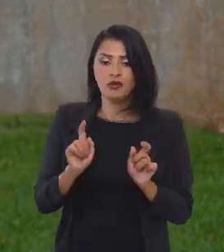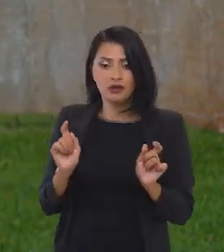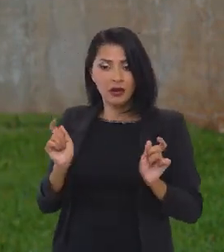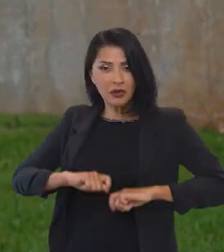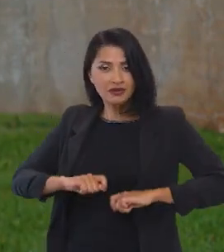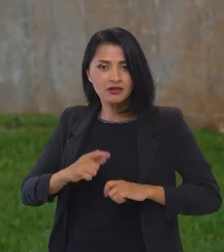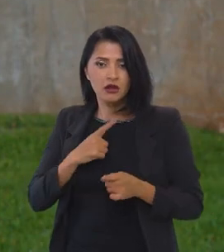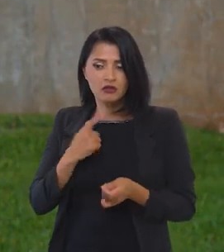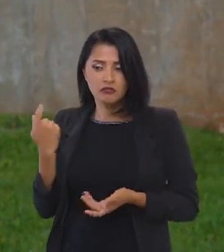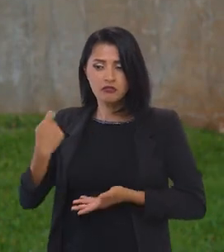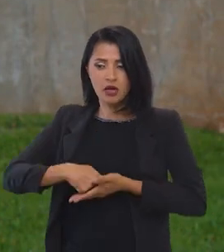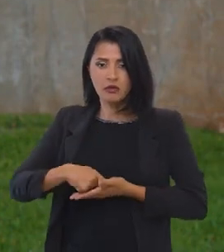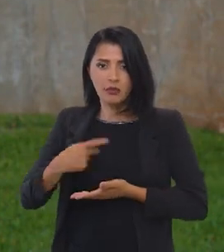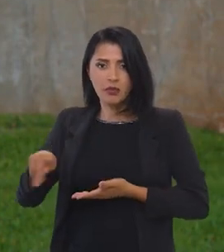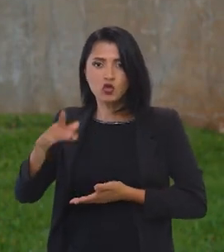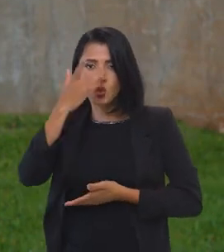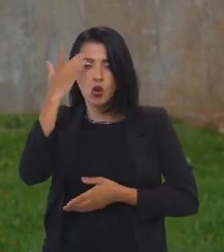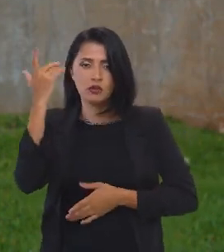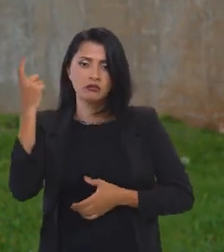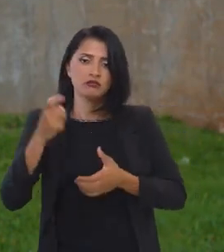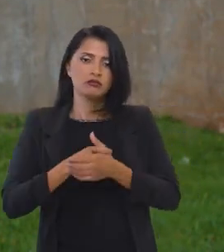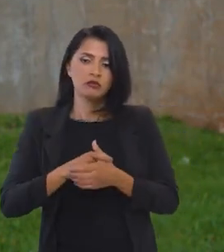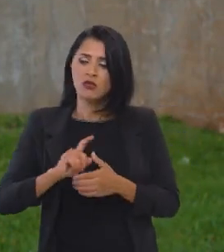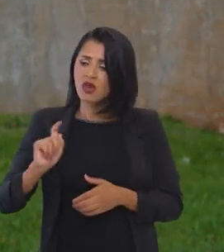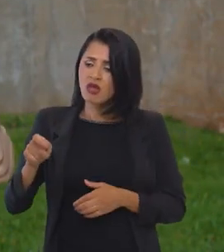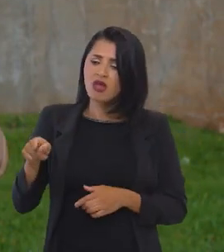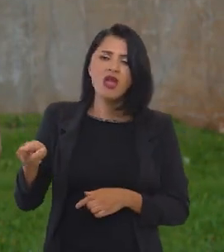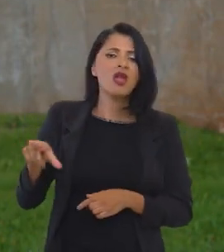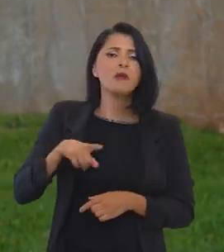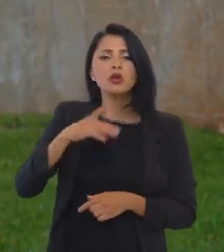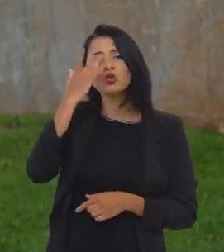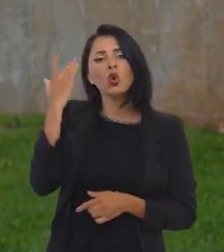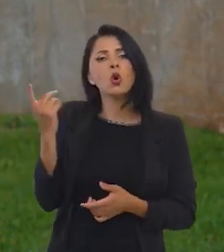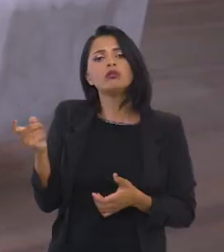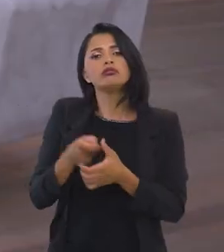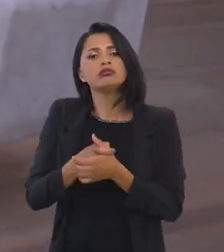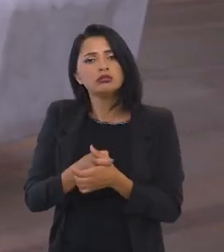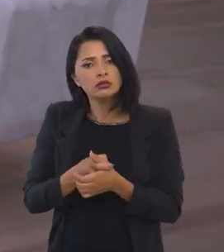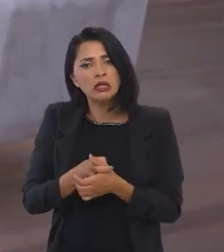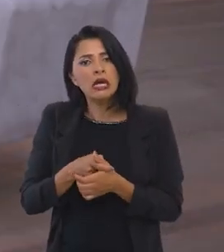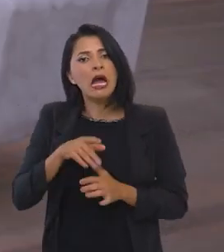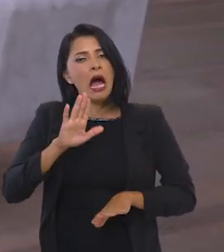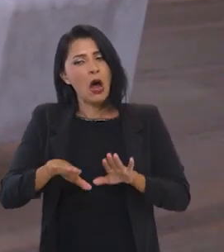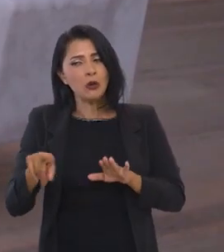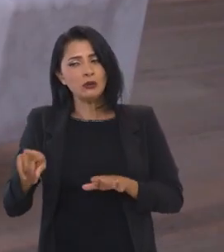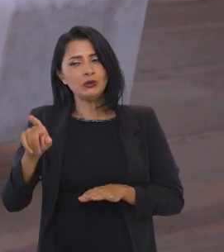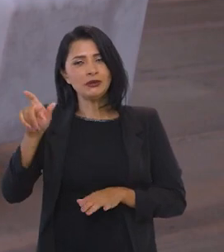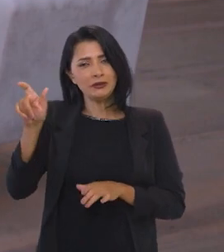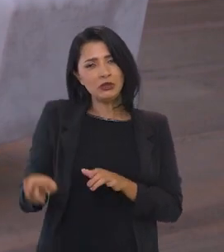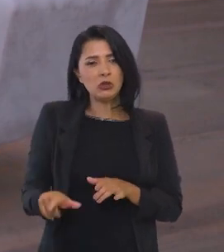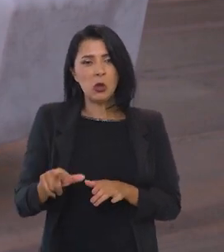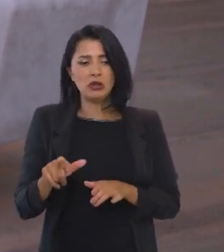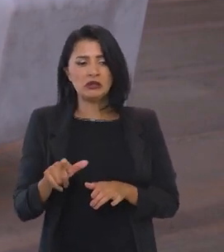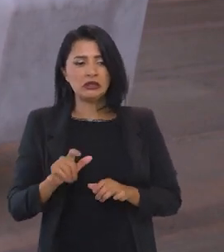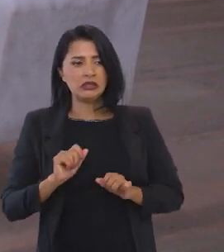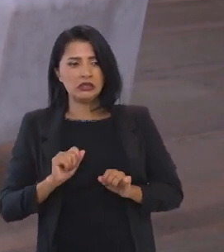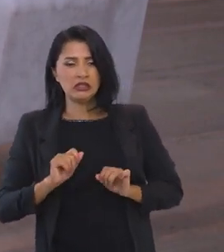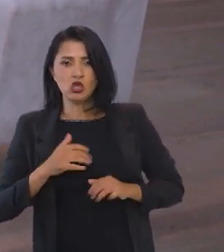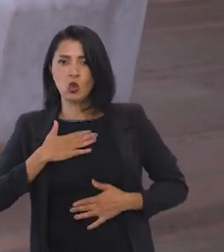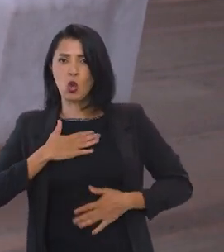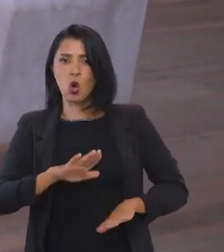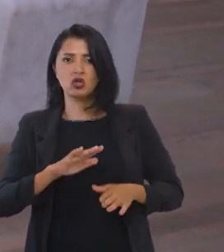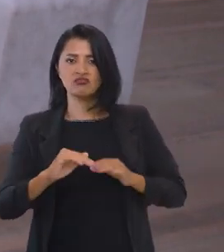além da capacidade de pagamento do devedor, quem é o devedor. Então, tem devedor que se incomoda com uma